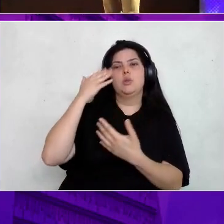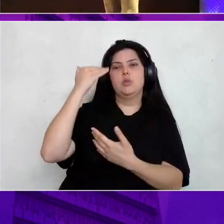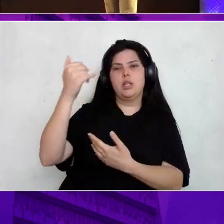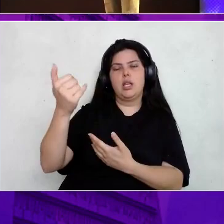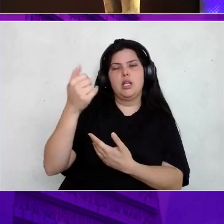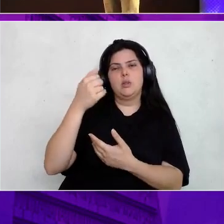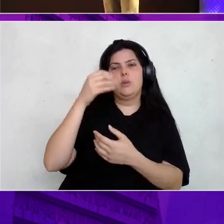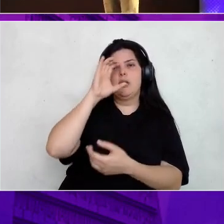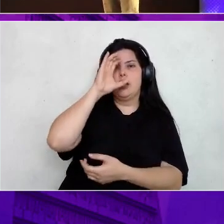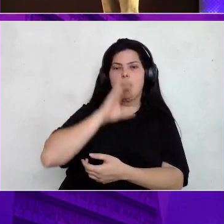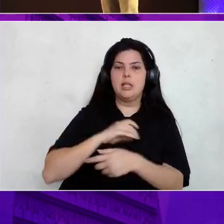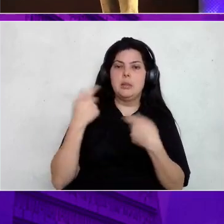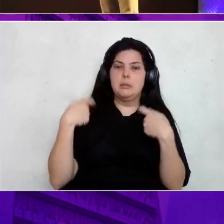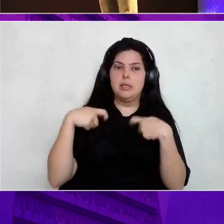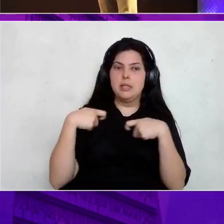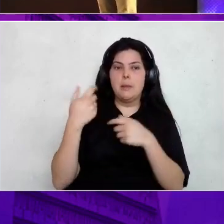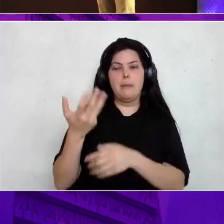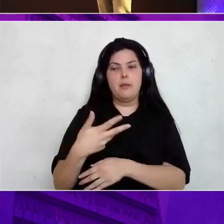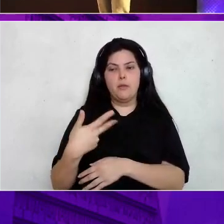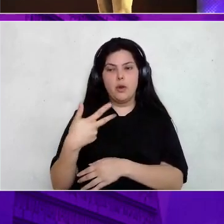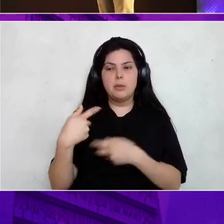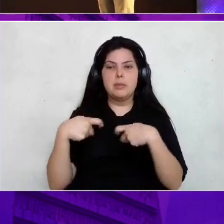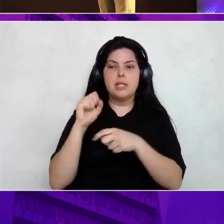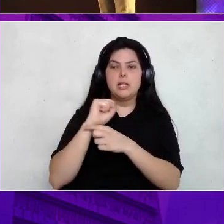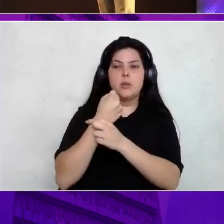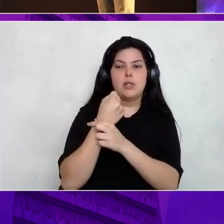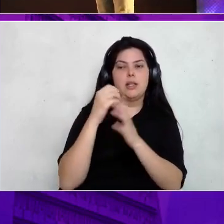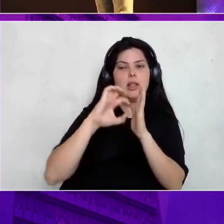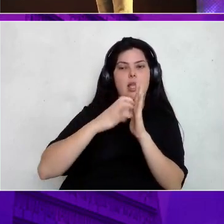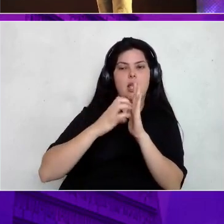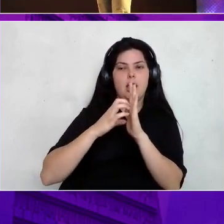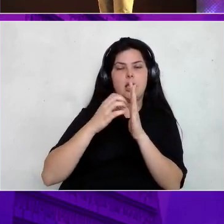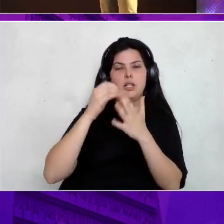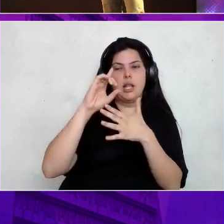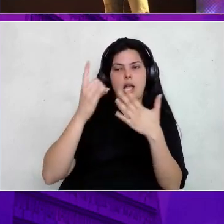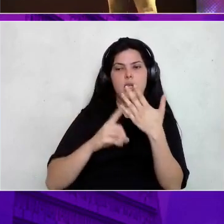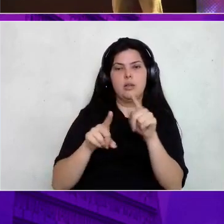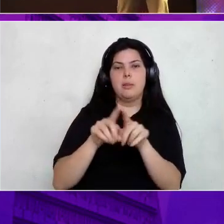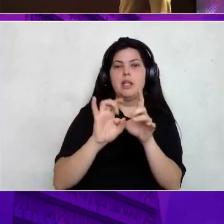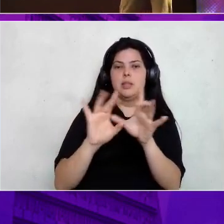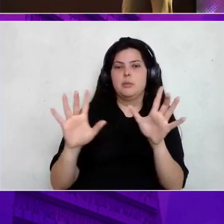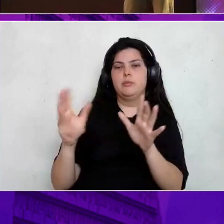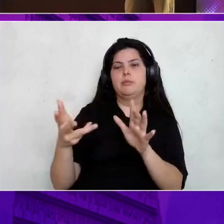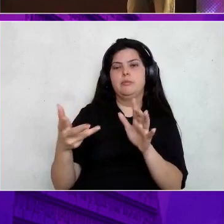demandam performance, demandam segurança de dados, alta disponibilidade, etc, etc.